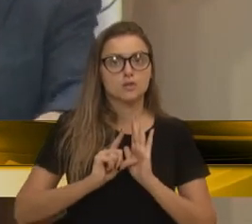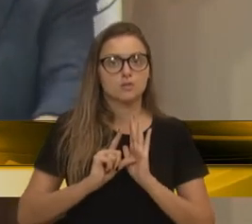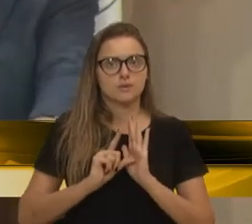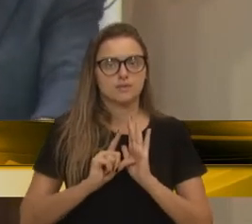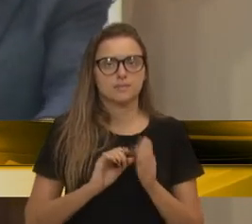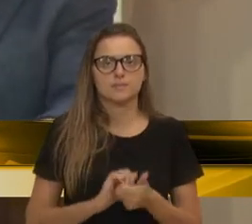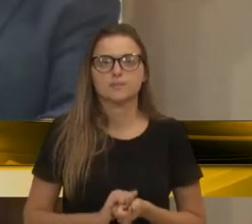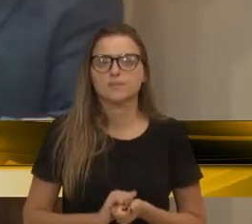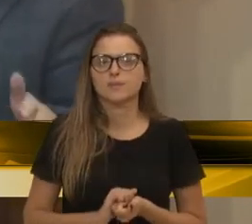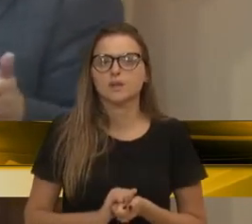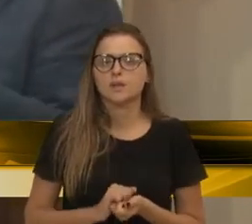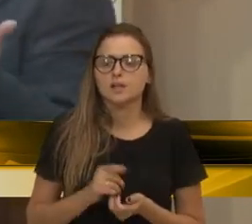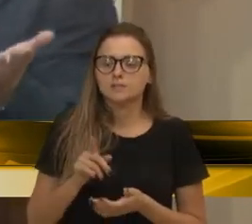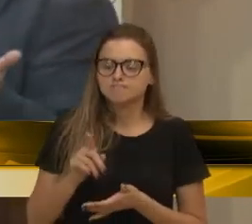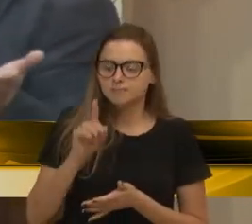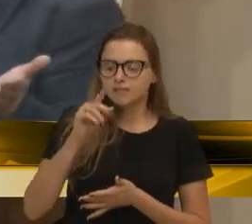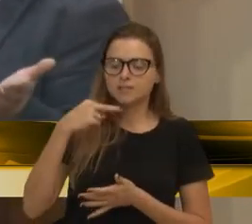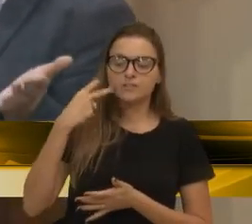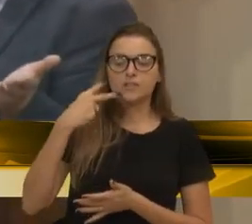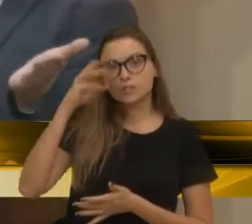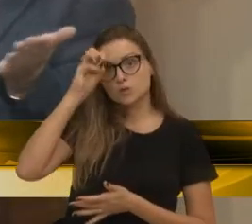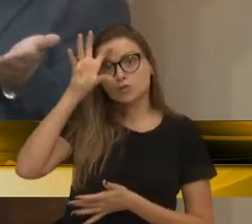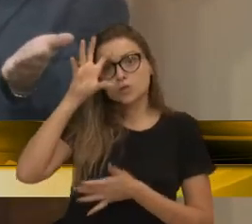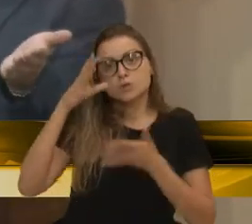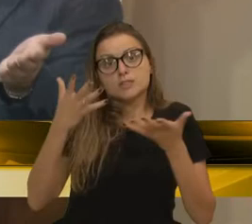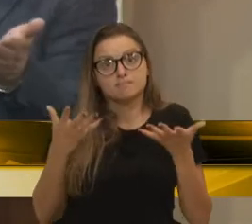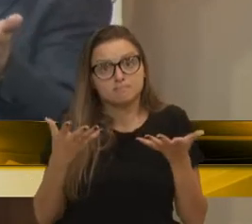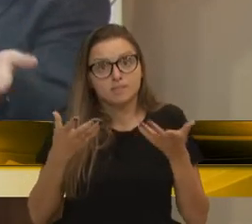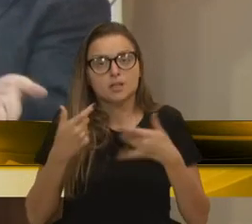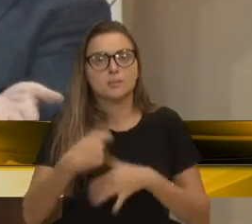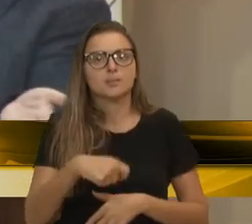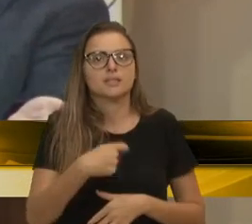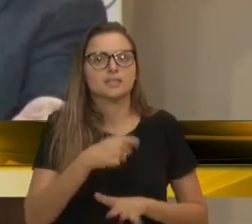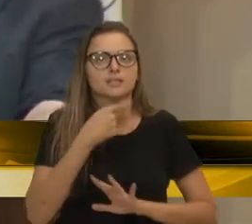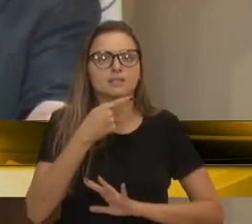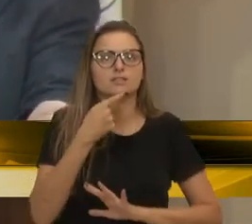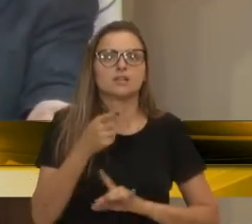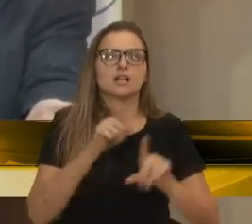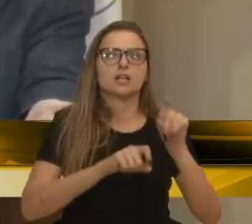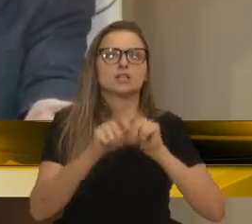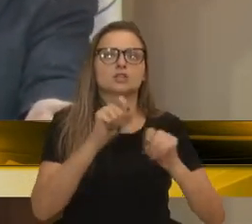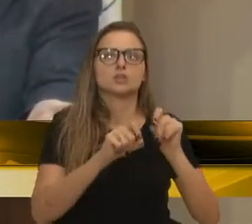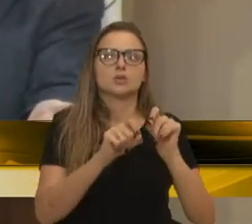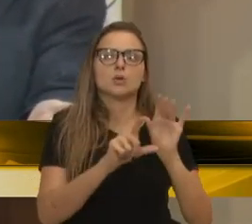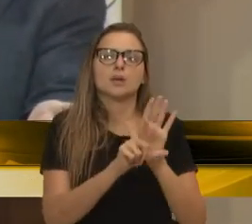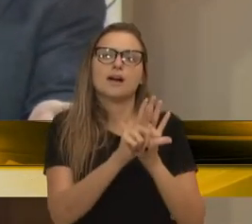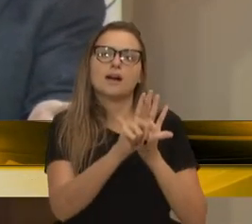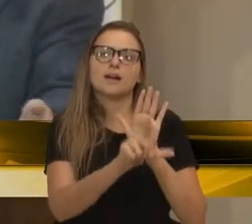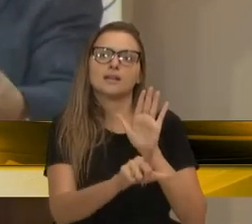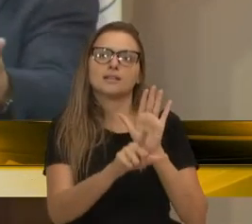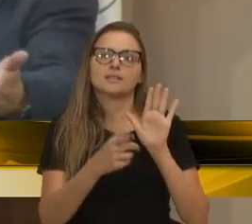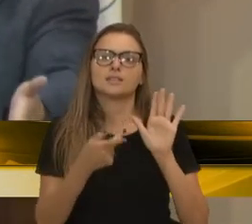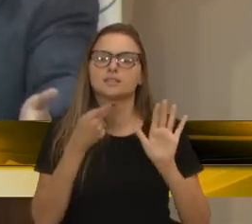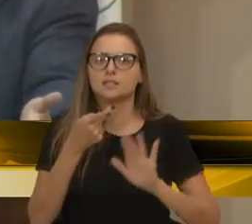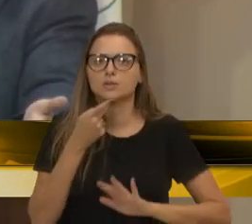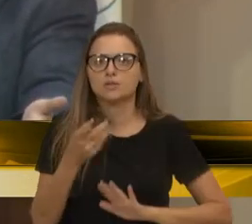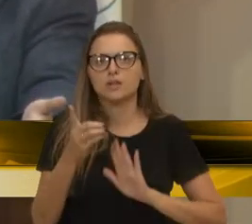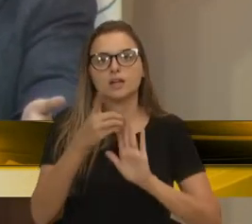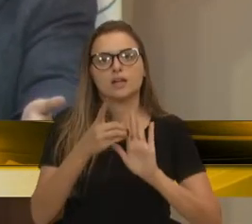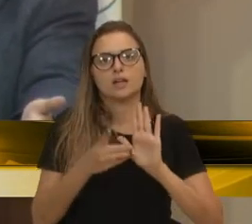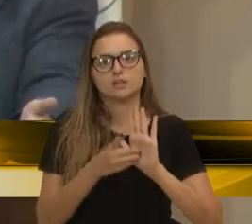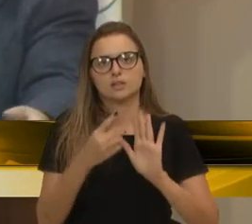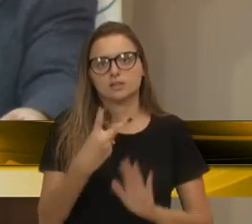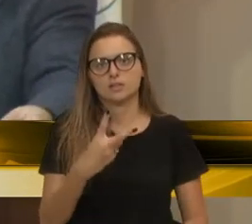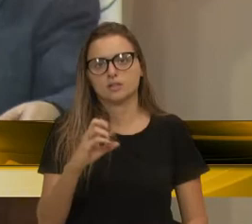Obrigatoriamente, vereador Fiusa, nós temos que fazer um comentário sobre a legislação que trata do pedido de impedimento, é o decreto 201.